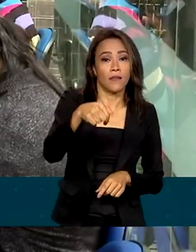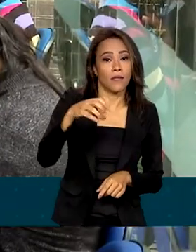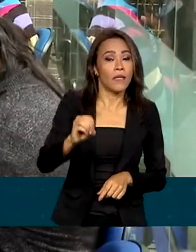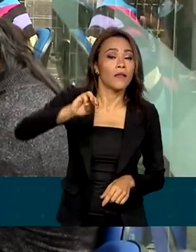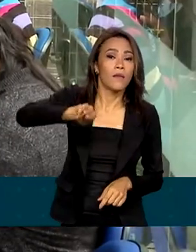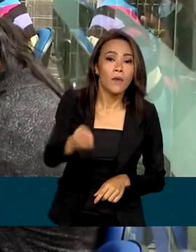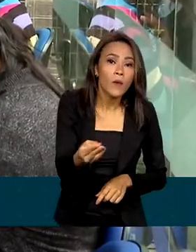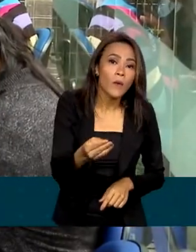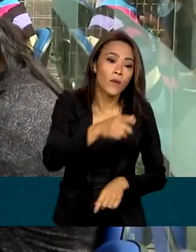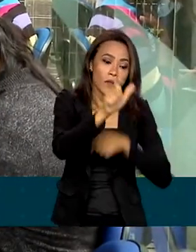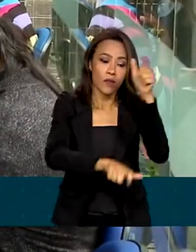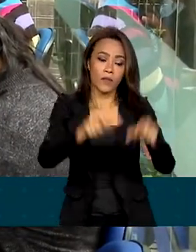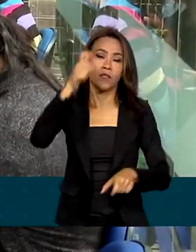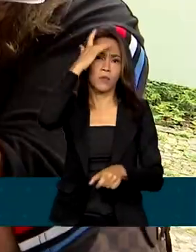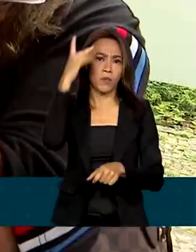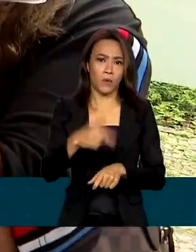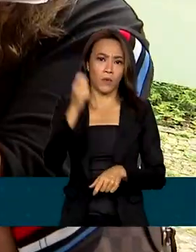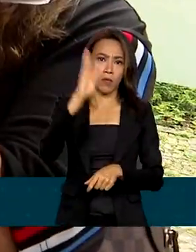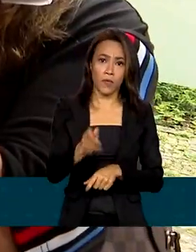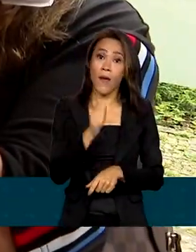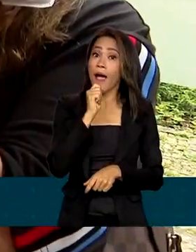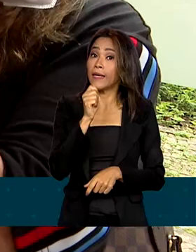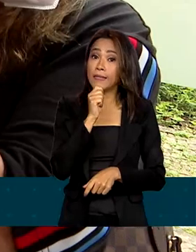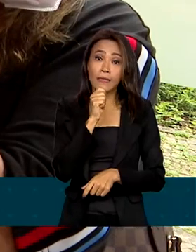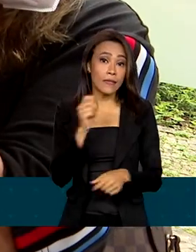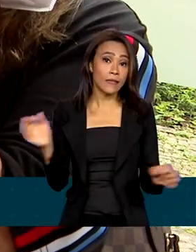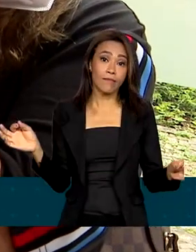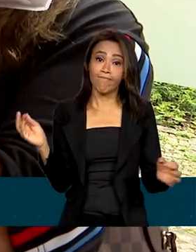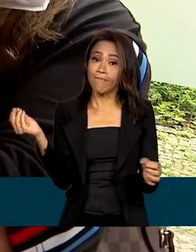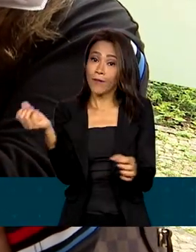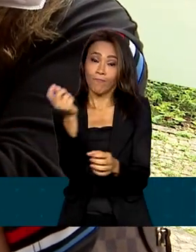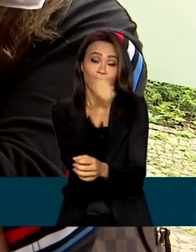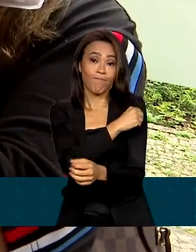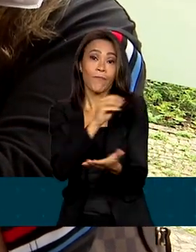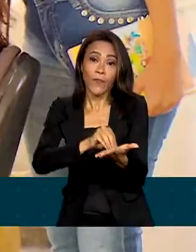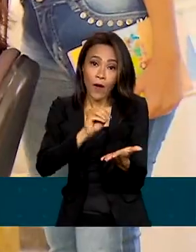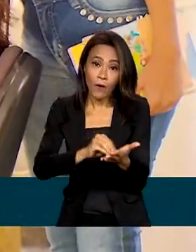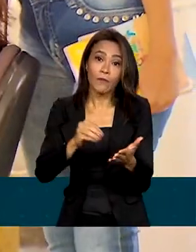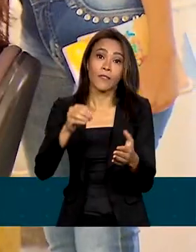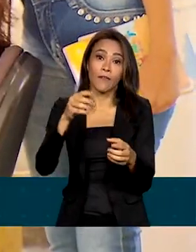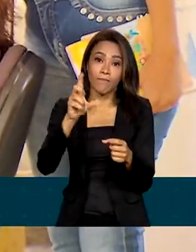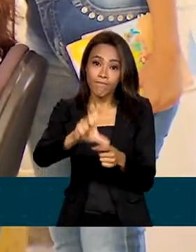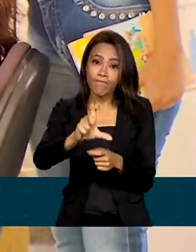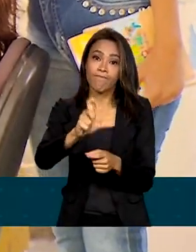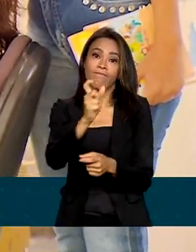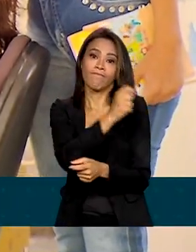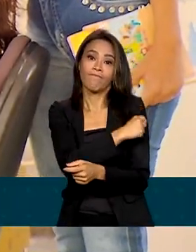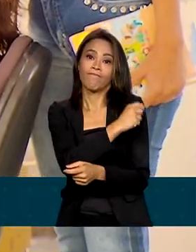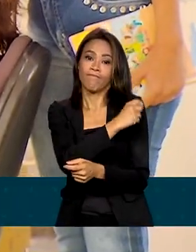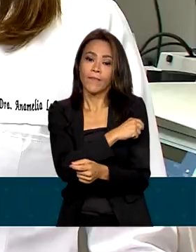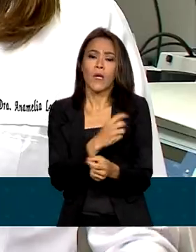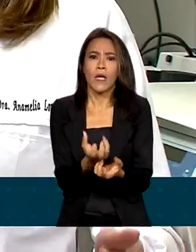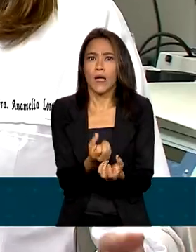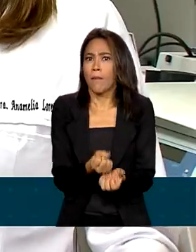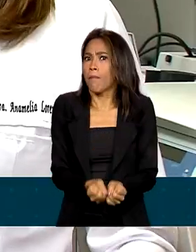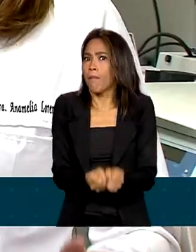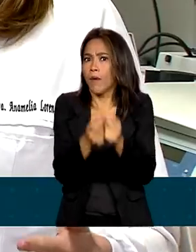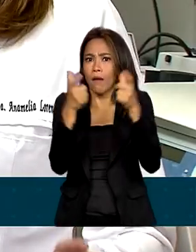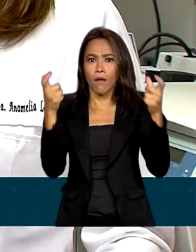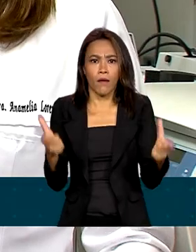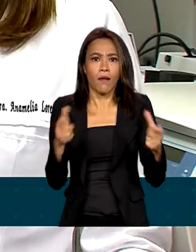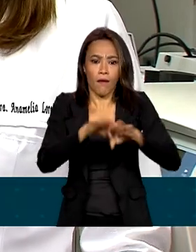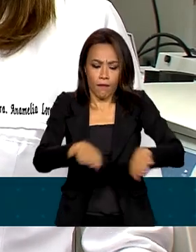ainda não completaram o esquema de vacinação contra a Covid-19. Muitos são crianças. Essa